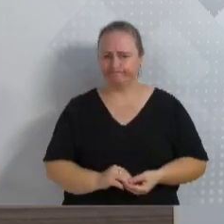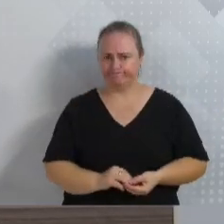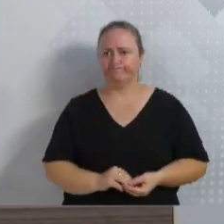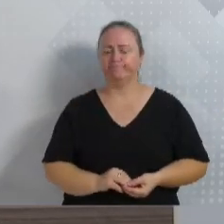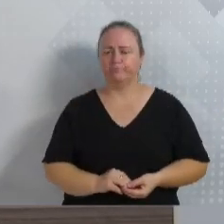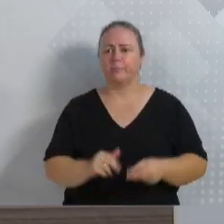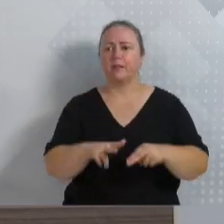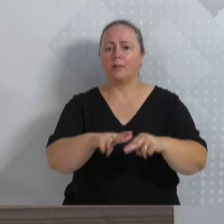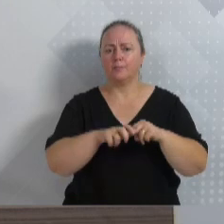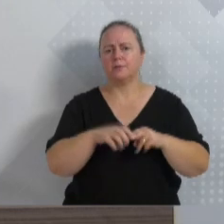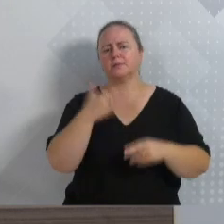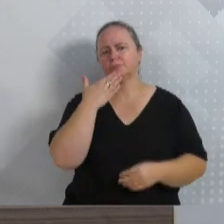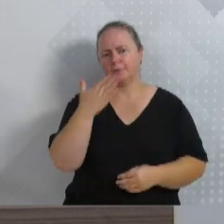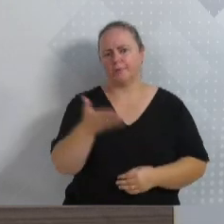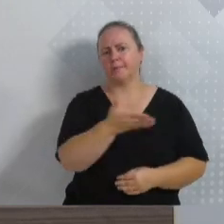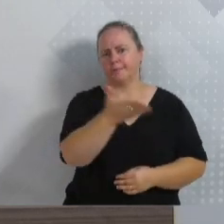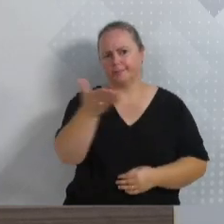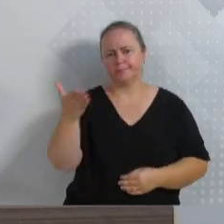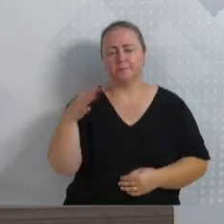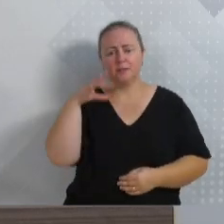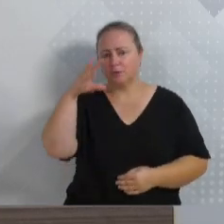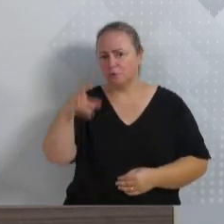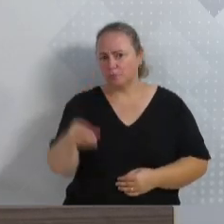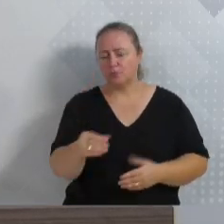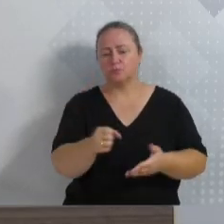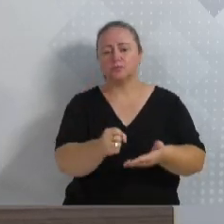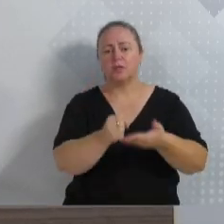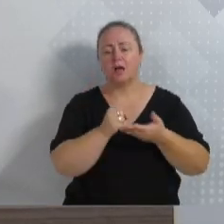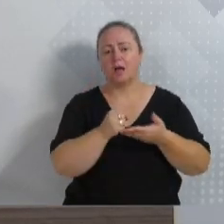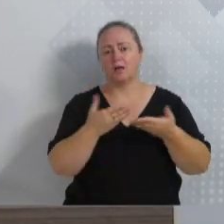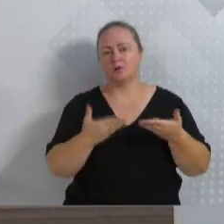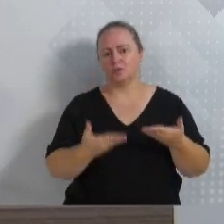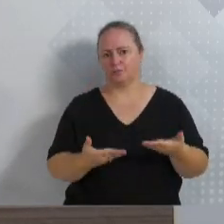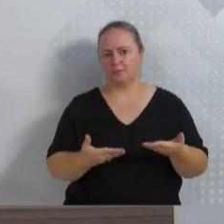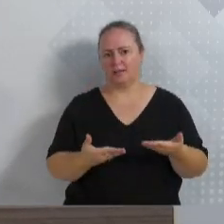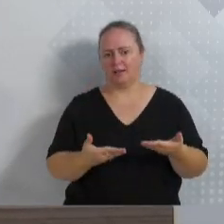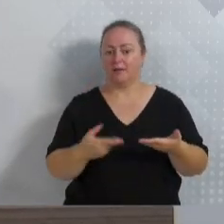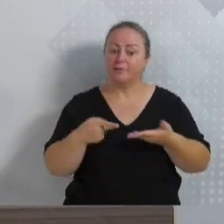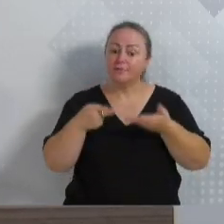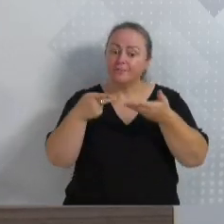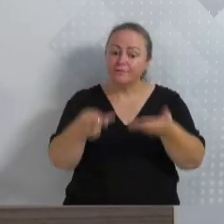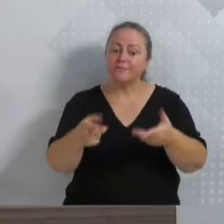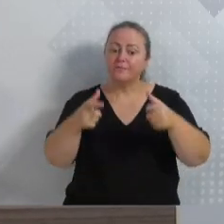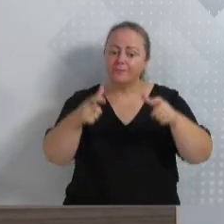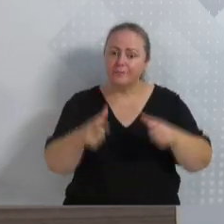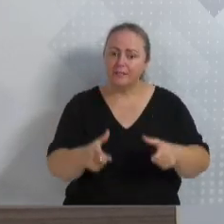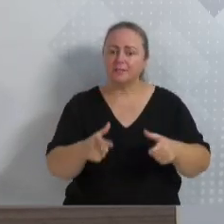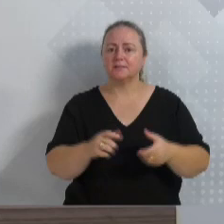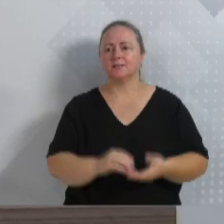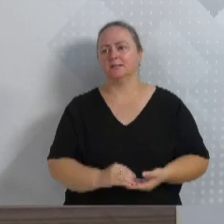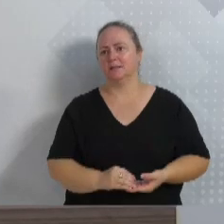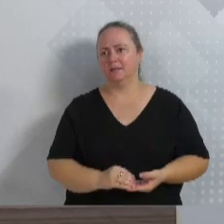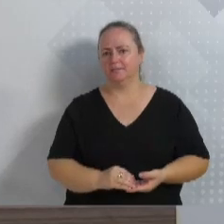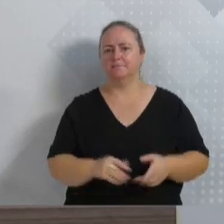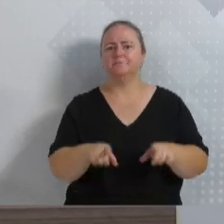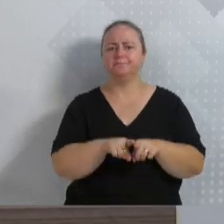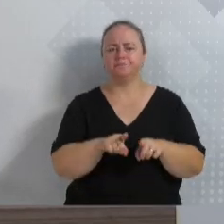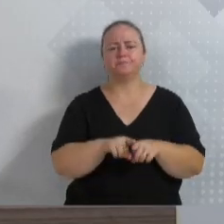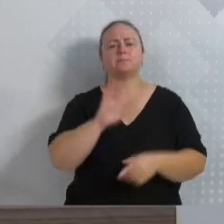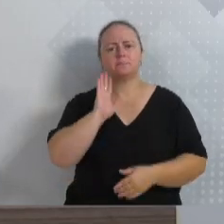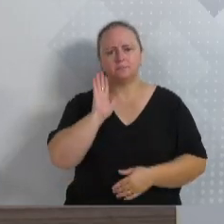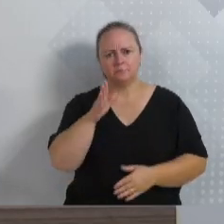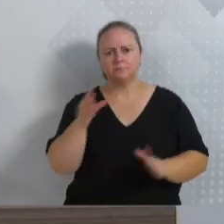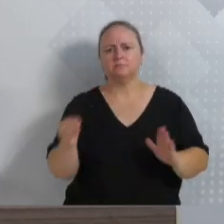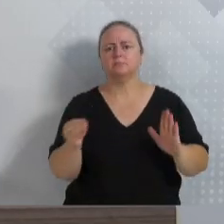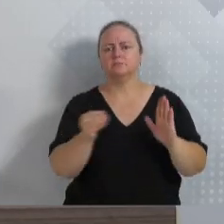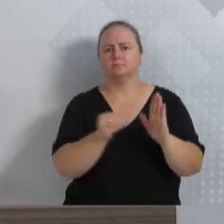a todos que ajudem nessa demanda e visitem lá e façam, eu já fiz aí, inclusive, já foi feita a indicação e